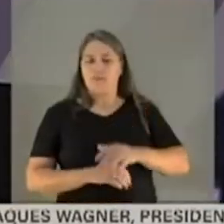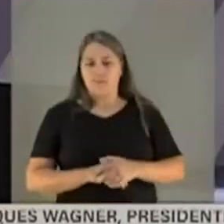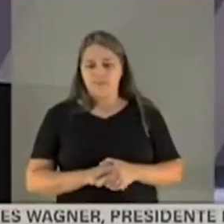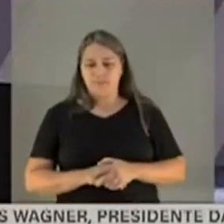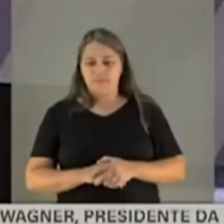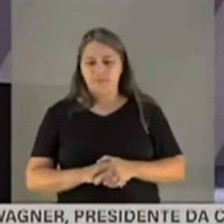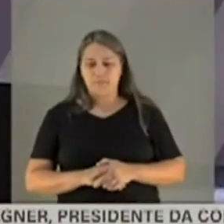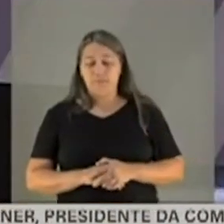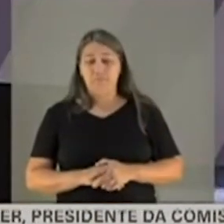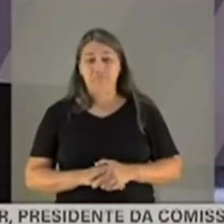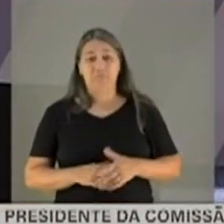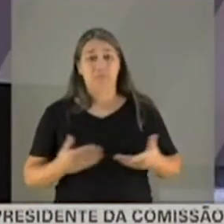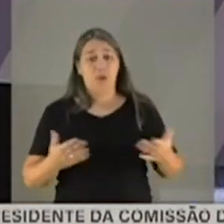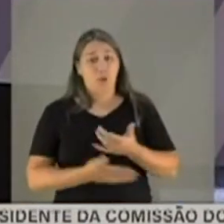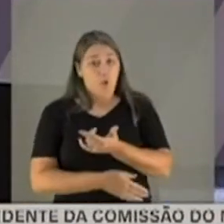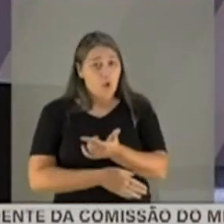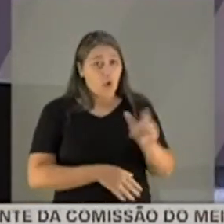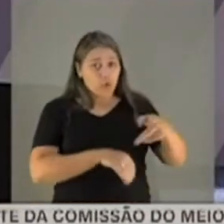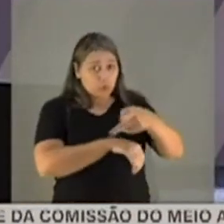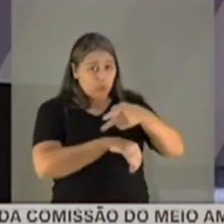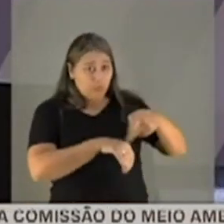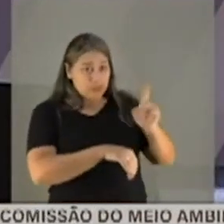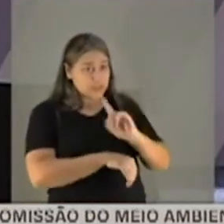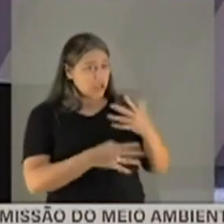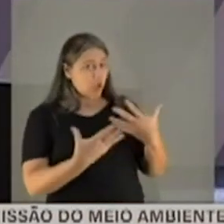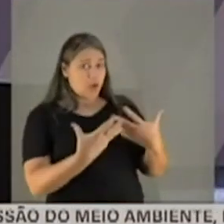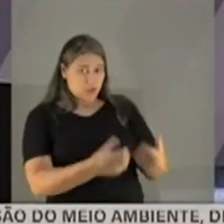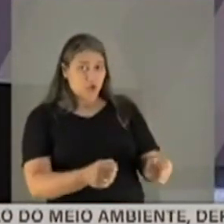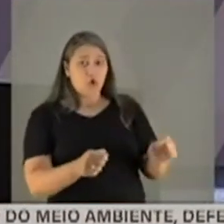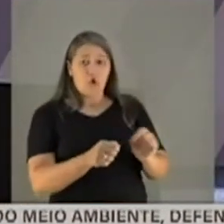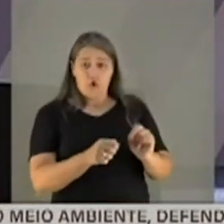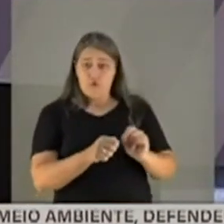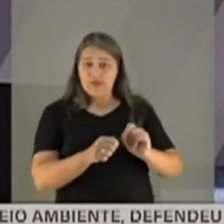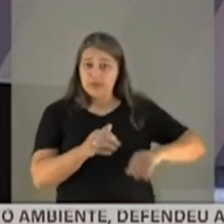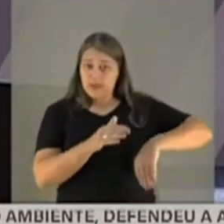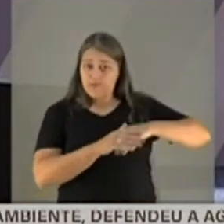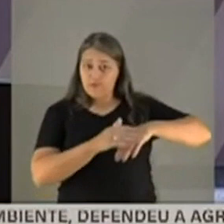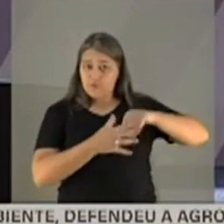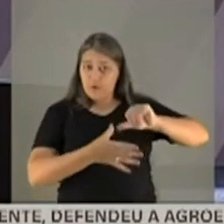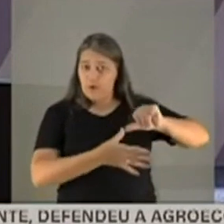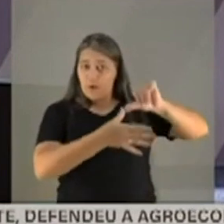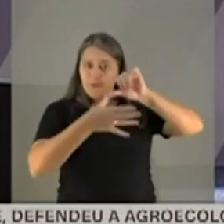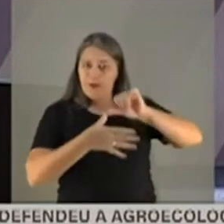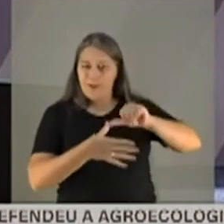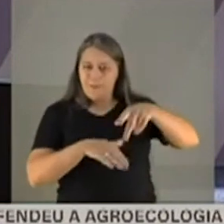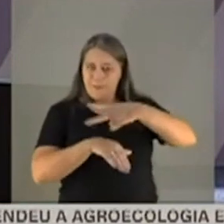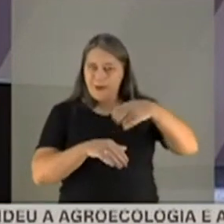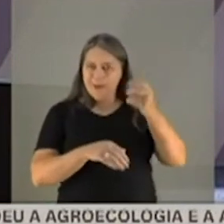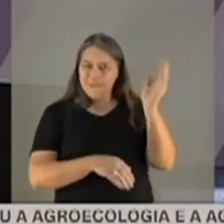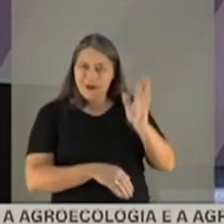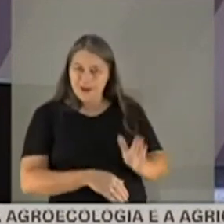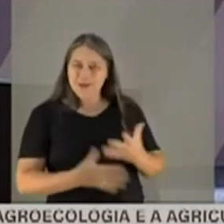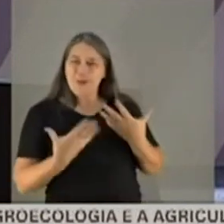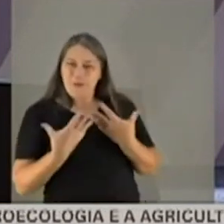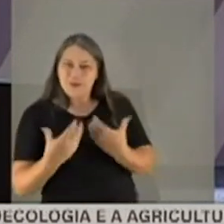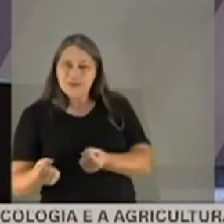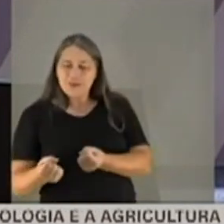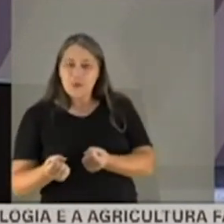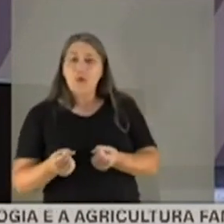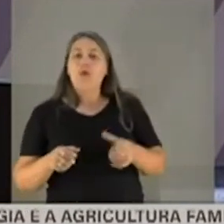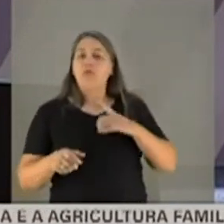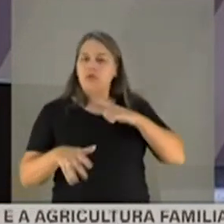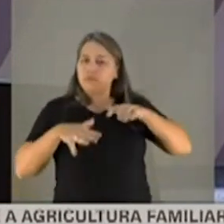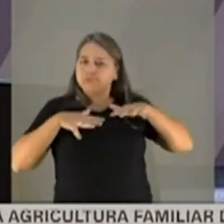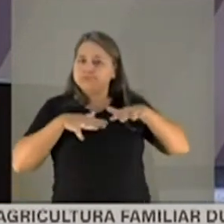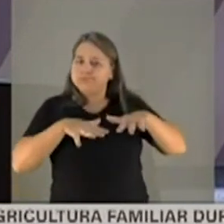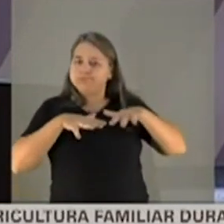Depois de outros países recusarem a realização da Copa América, o Brasil aceitou sediar a competição, apesar dos protestos